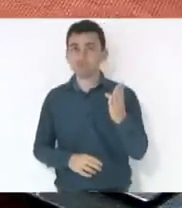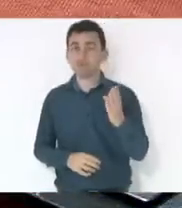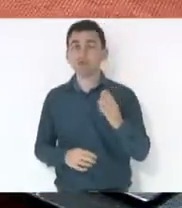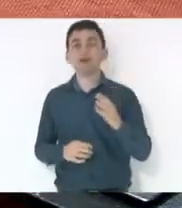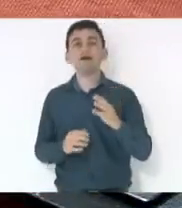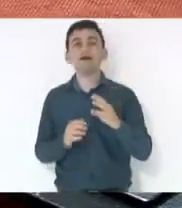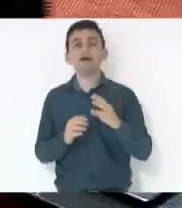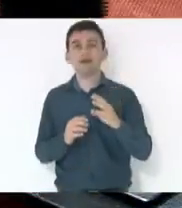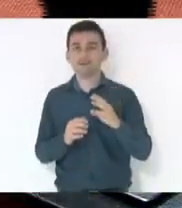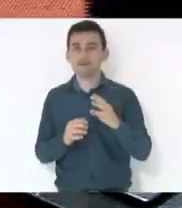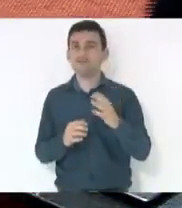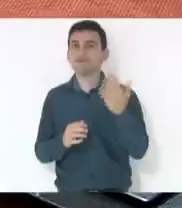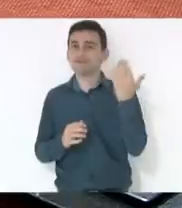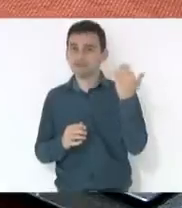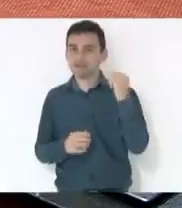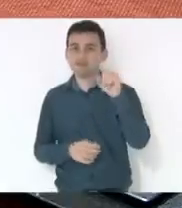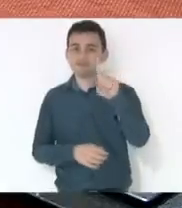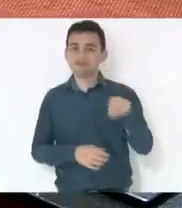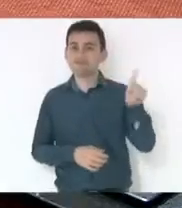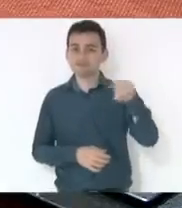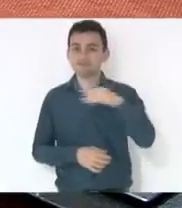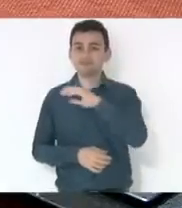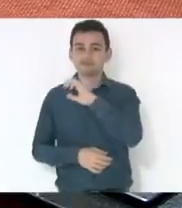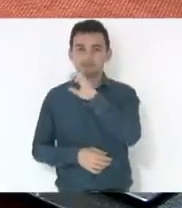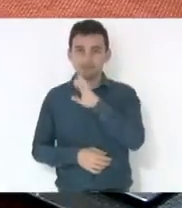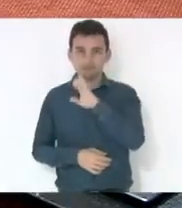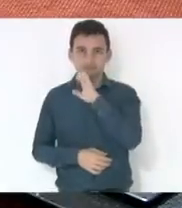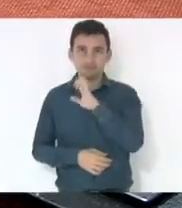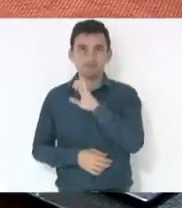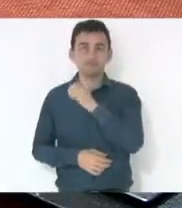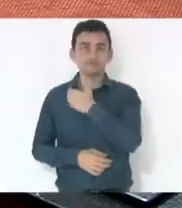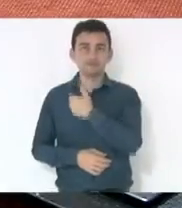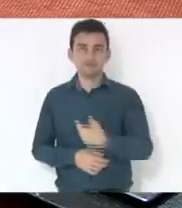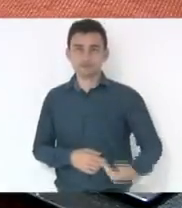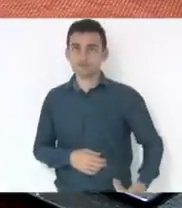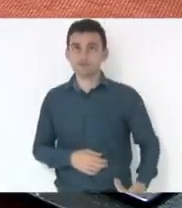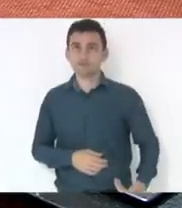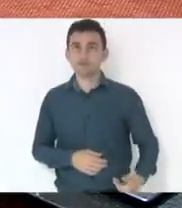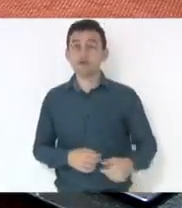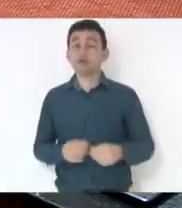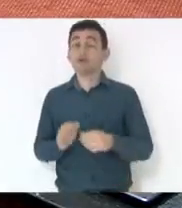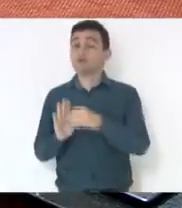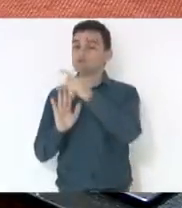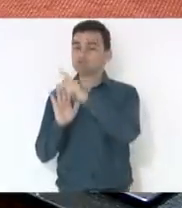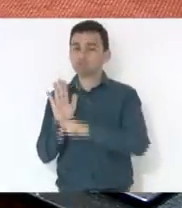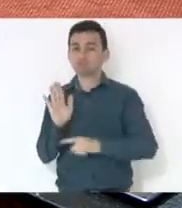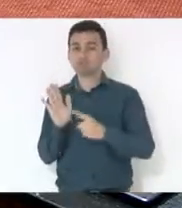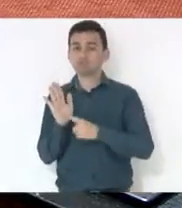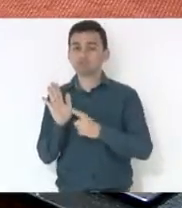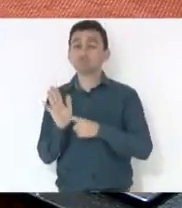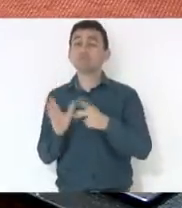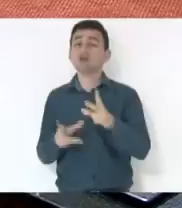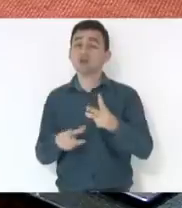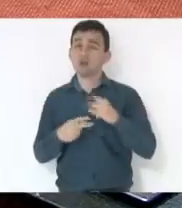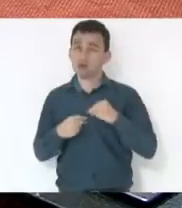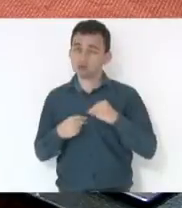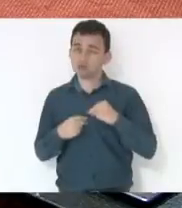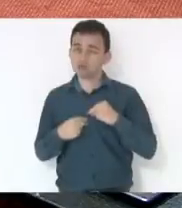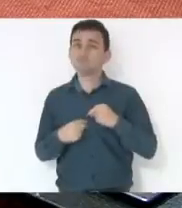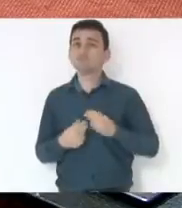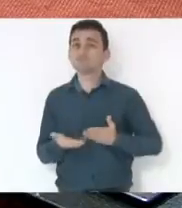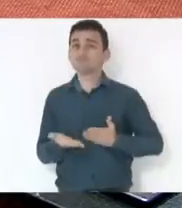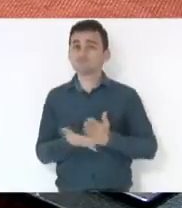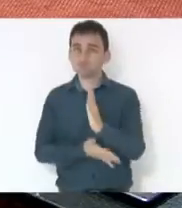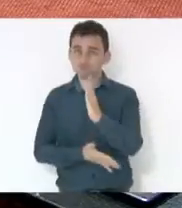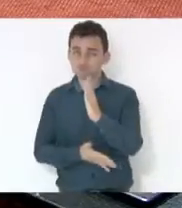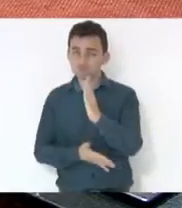pelo governador. Esse projeto mereceu a aprovação aqui com o